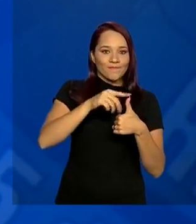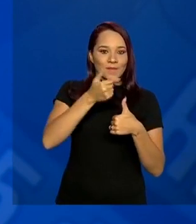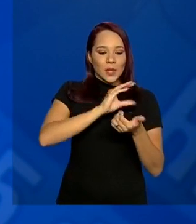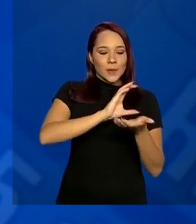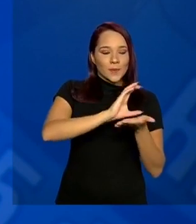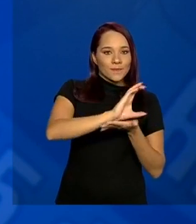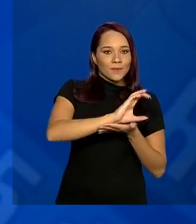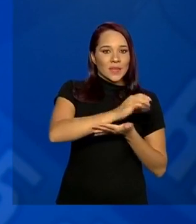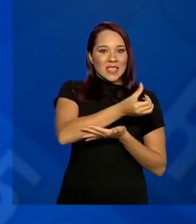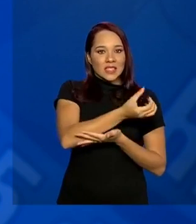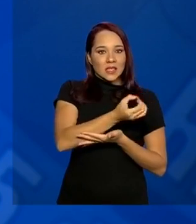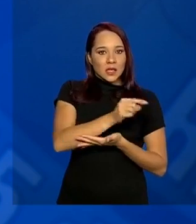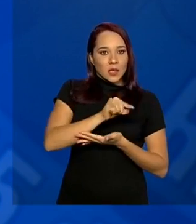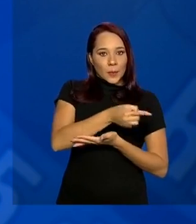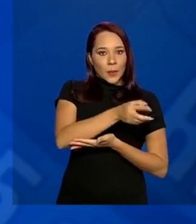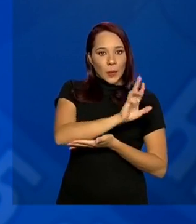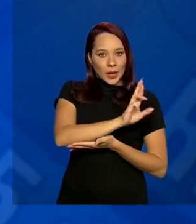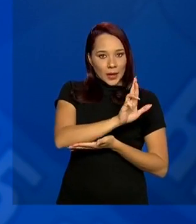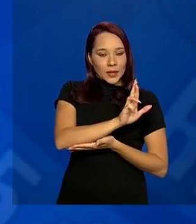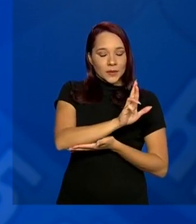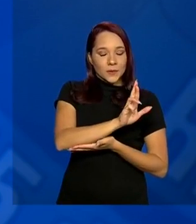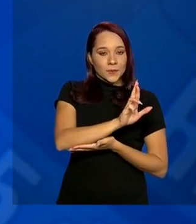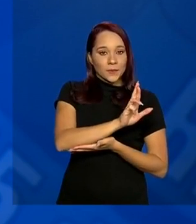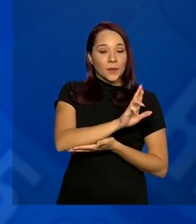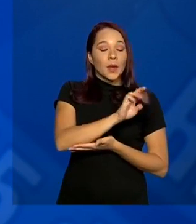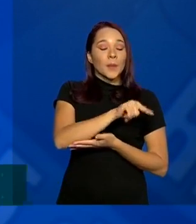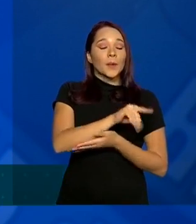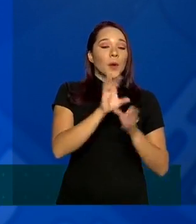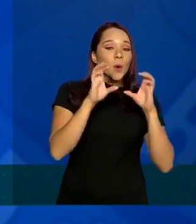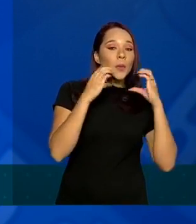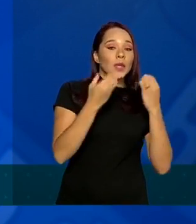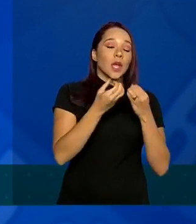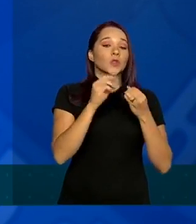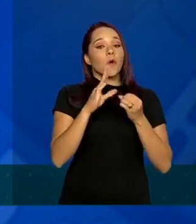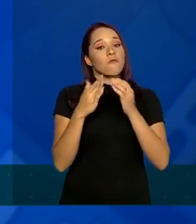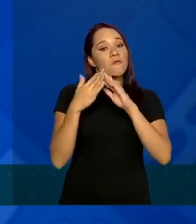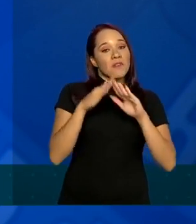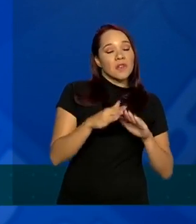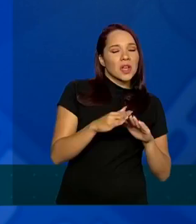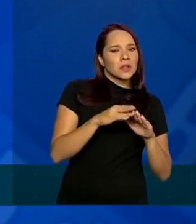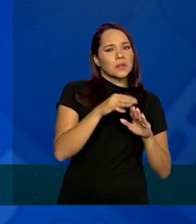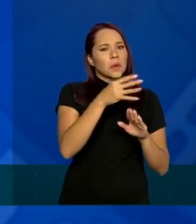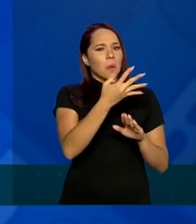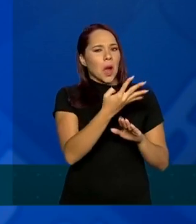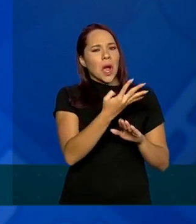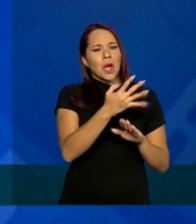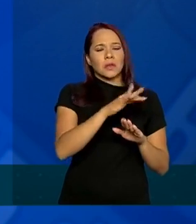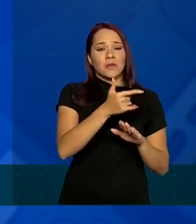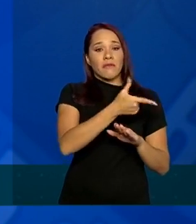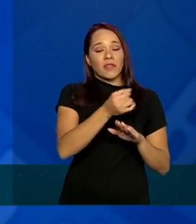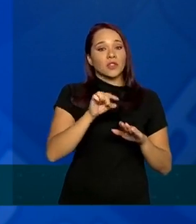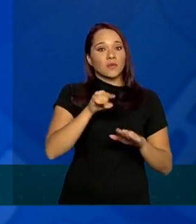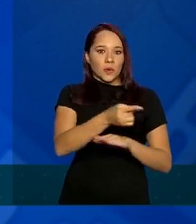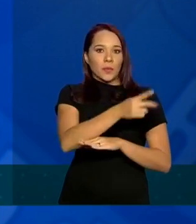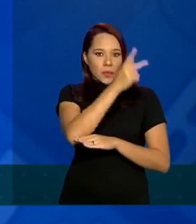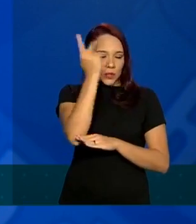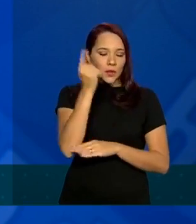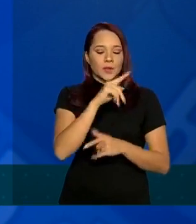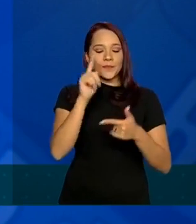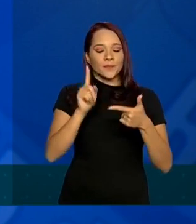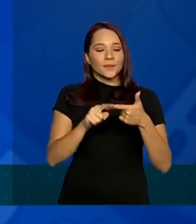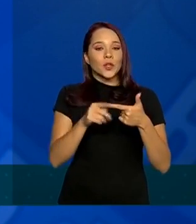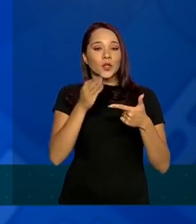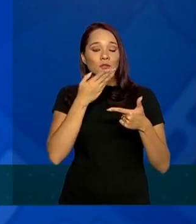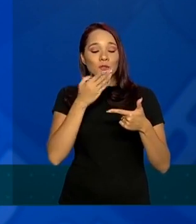custeio mensal de 60 mil reais para comunidades ou favelas entre 4 e 20 mil pessoas. E o tipo